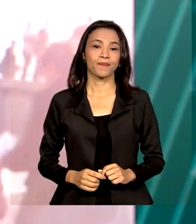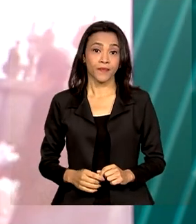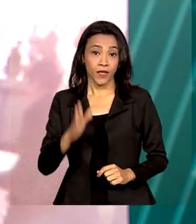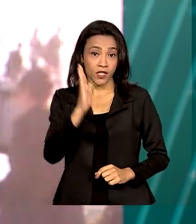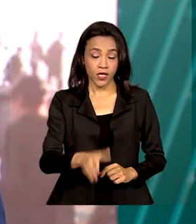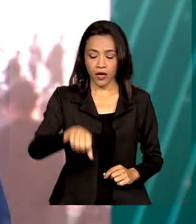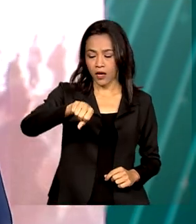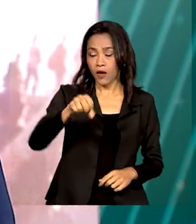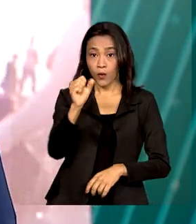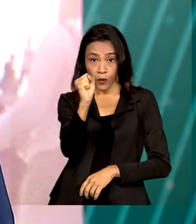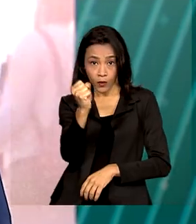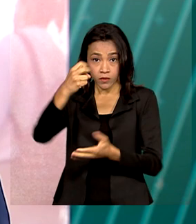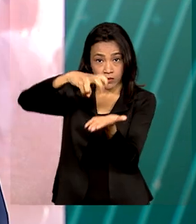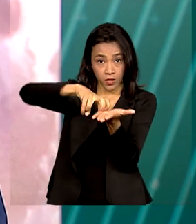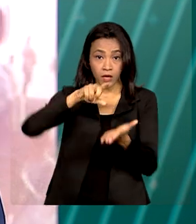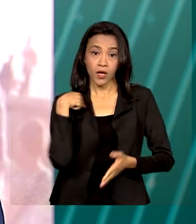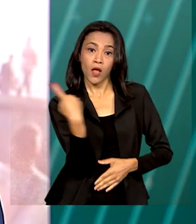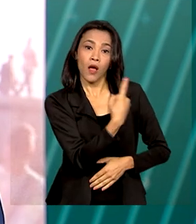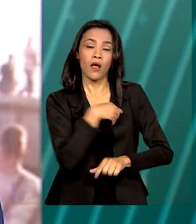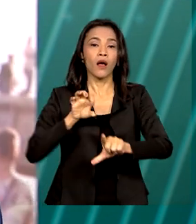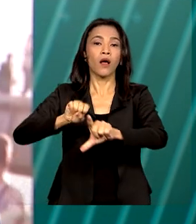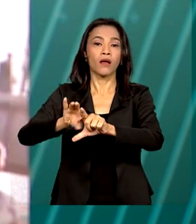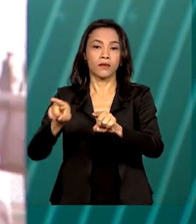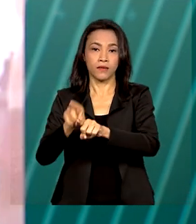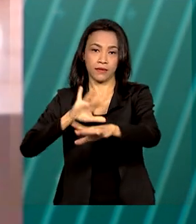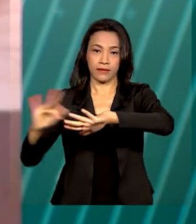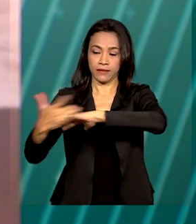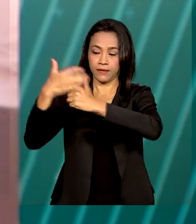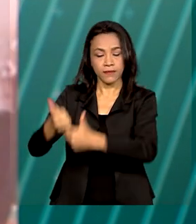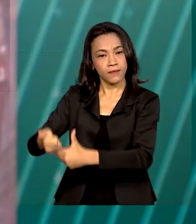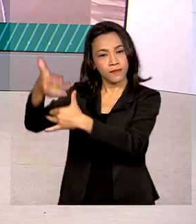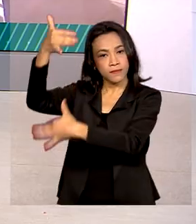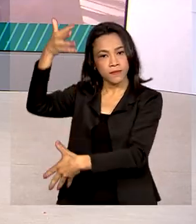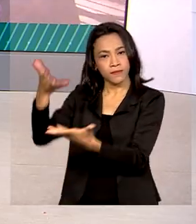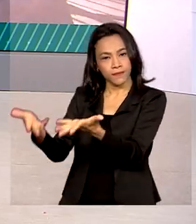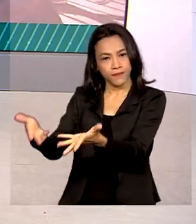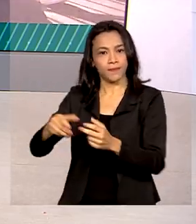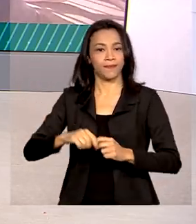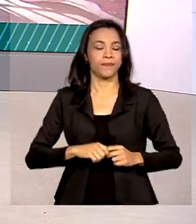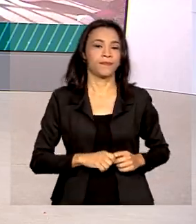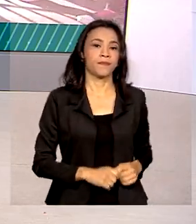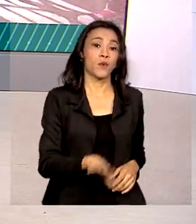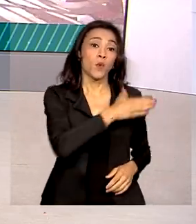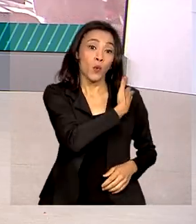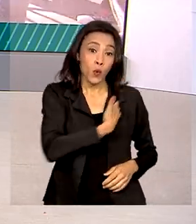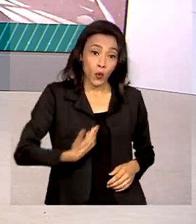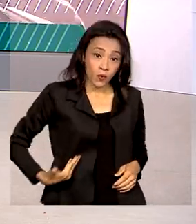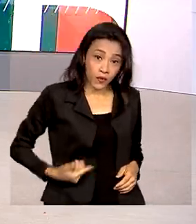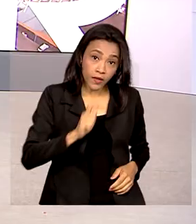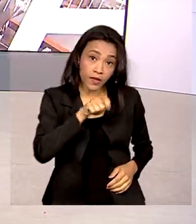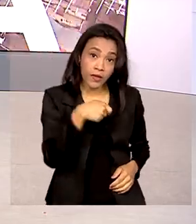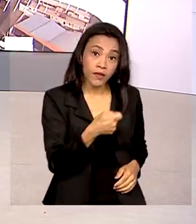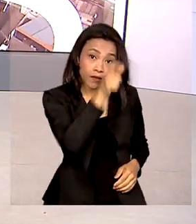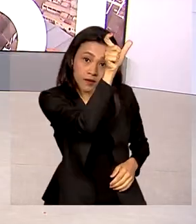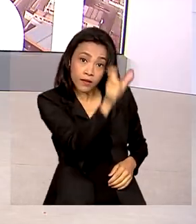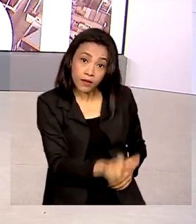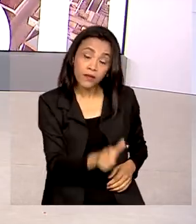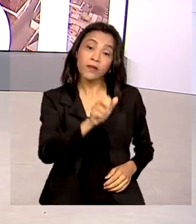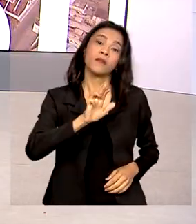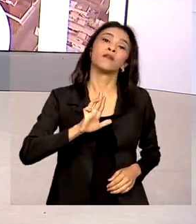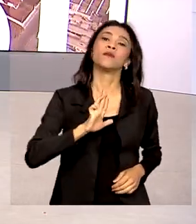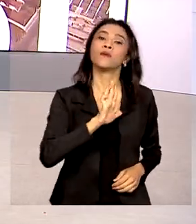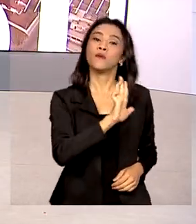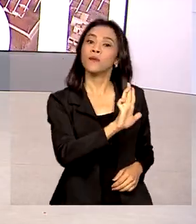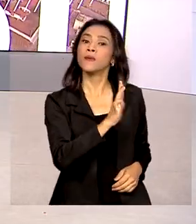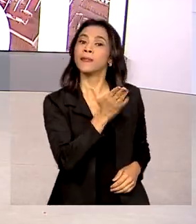Oito horas da manhã, estamos ao vivo também pelas redes sociais. O governo do presidente eleito, Luiz Inácio